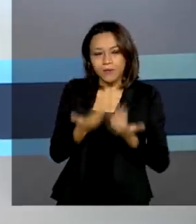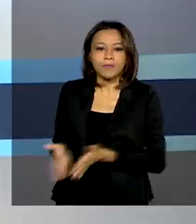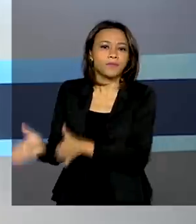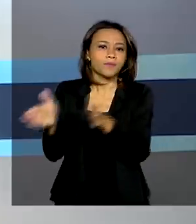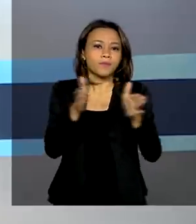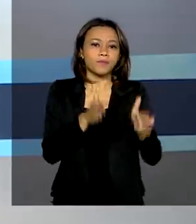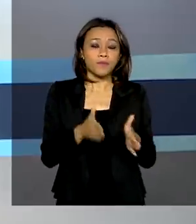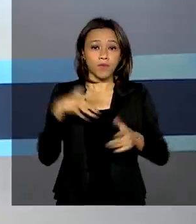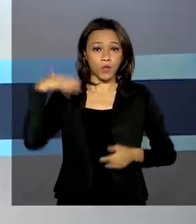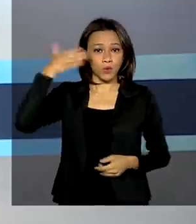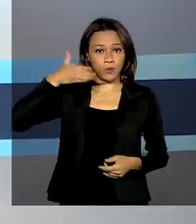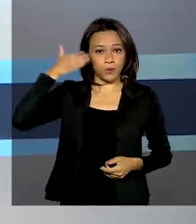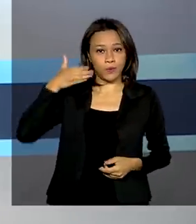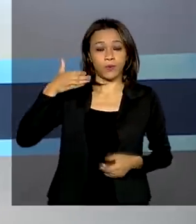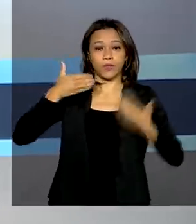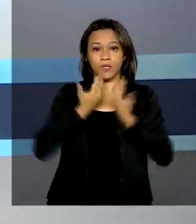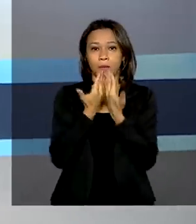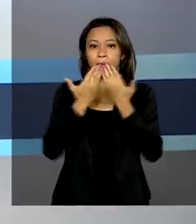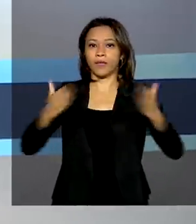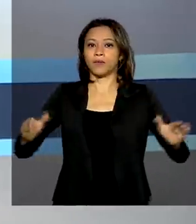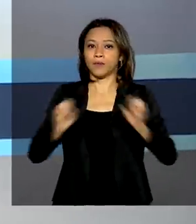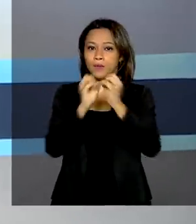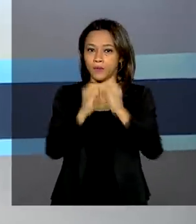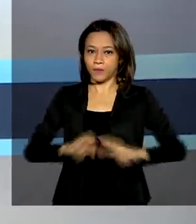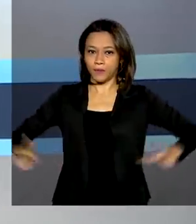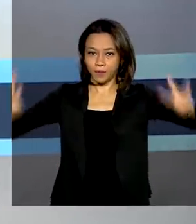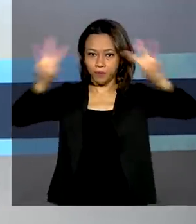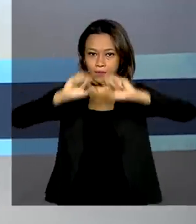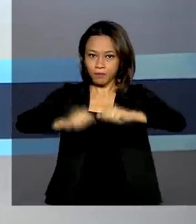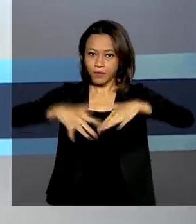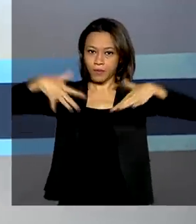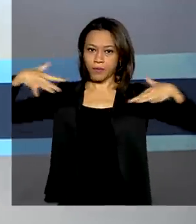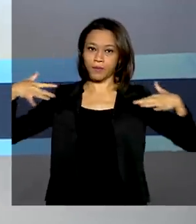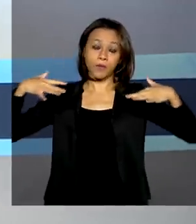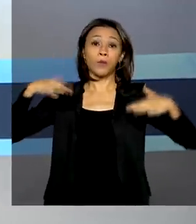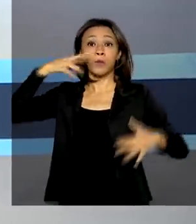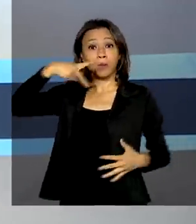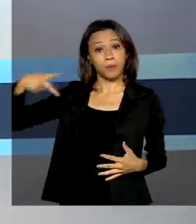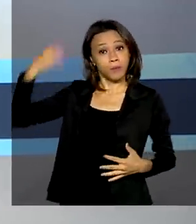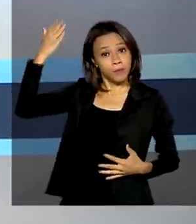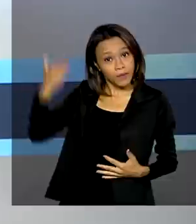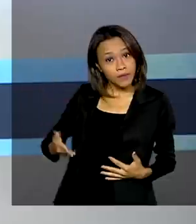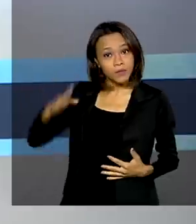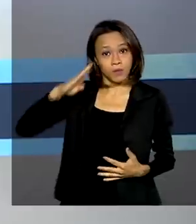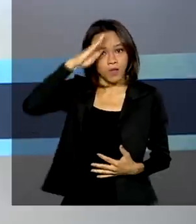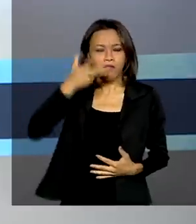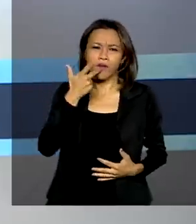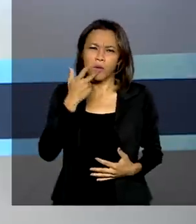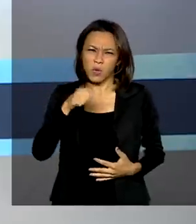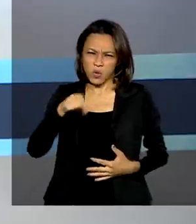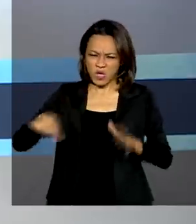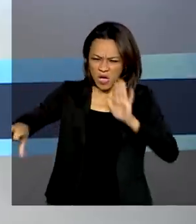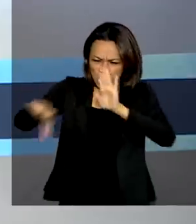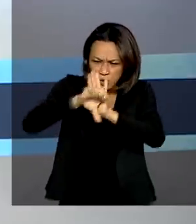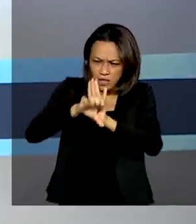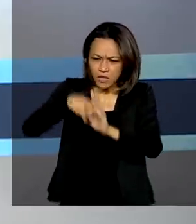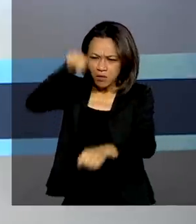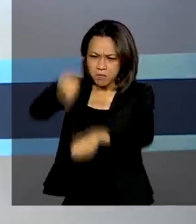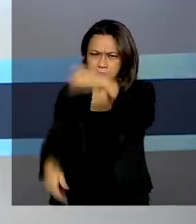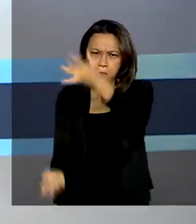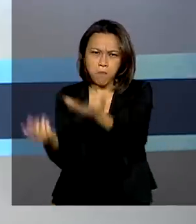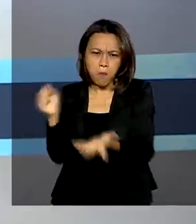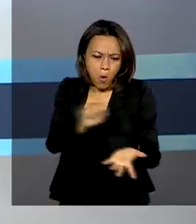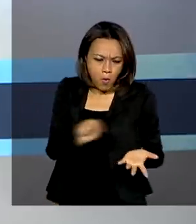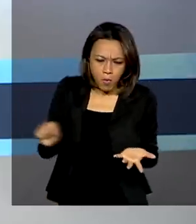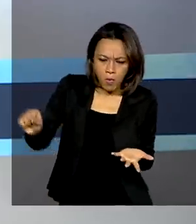discurso de abertura da Assembleia Geral da ONU, o presidente Jair Bolsonaro disse que os focos criminosos de incêndio no Pantanal e